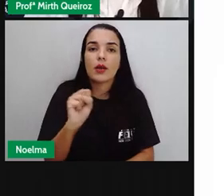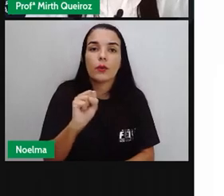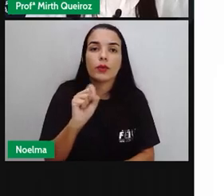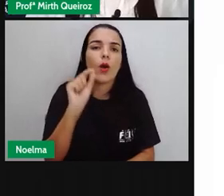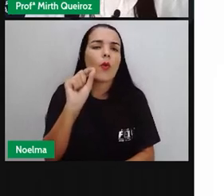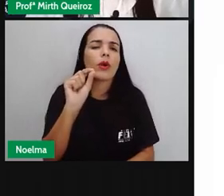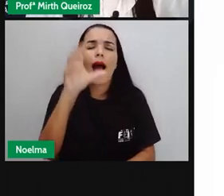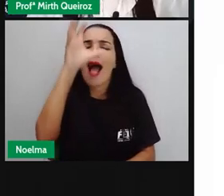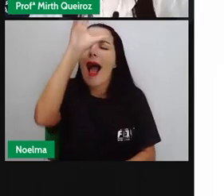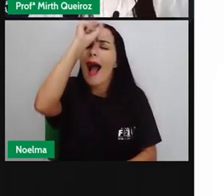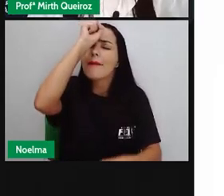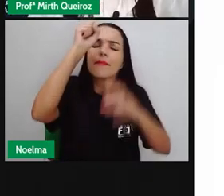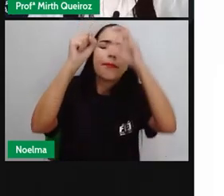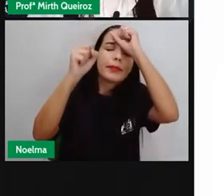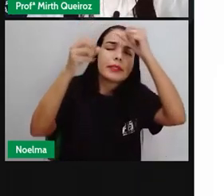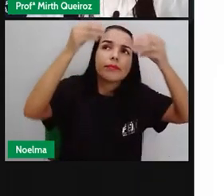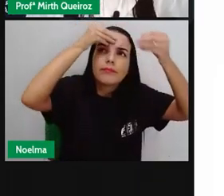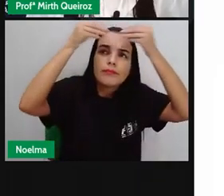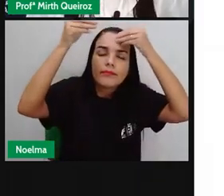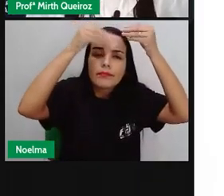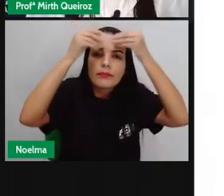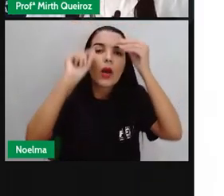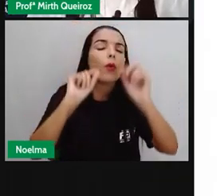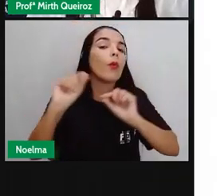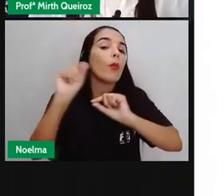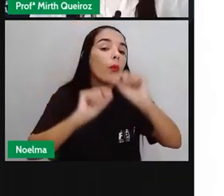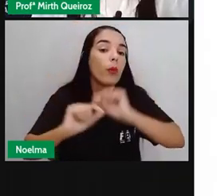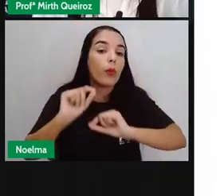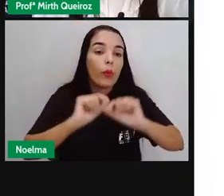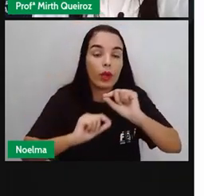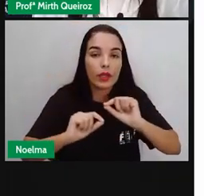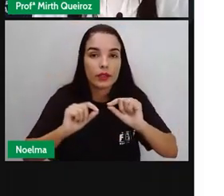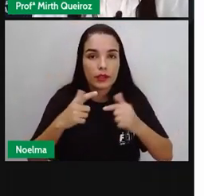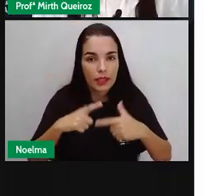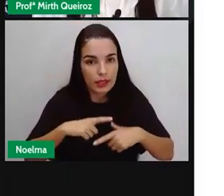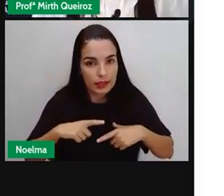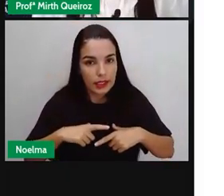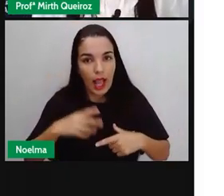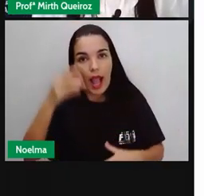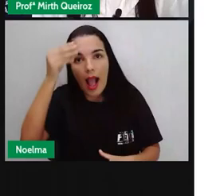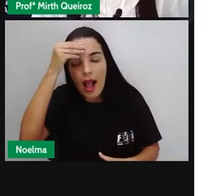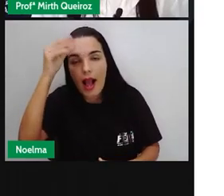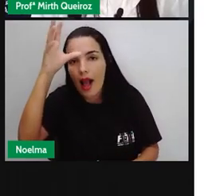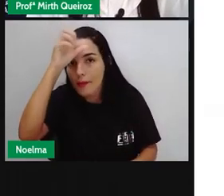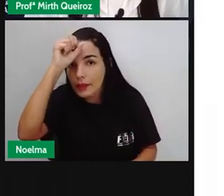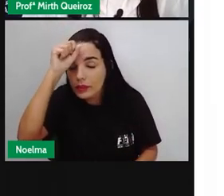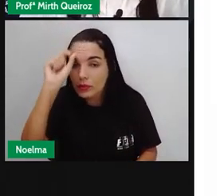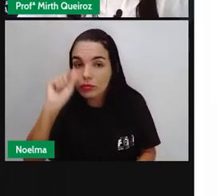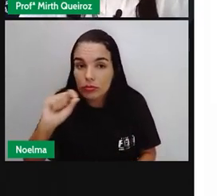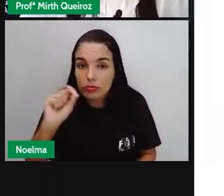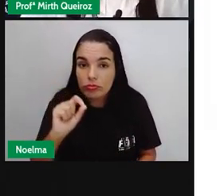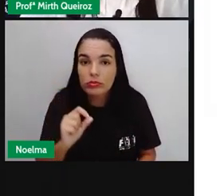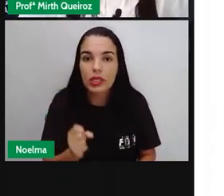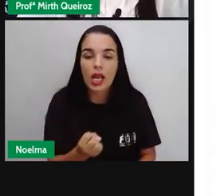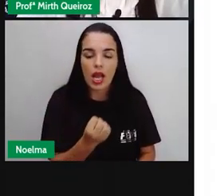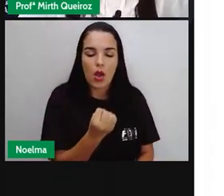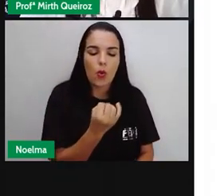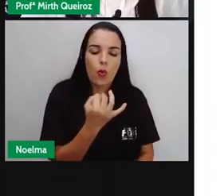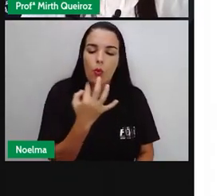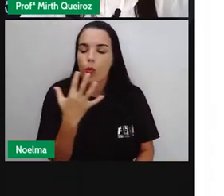é que é pra vocês Aprenderem nessa aula O é interessante Que vocês tenham aprendido Nessa aula Quais os